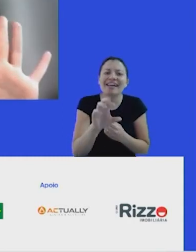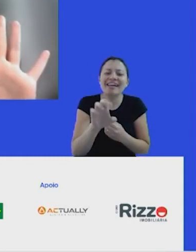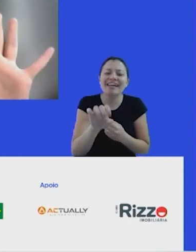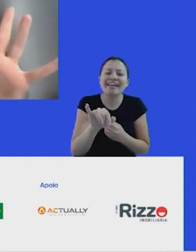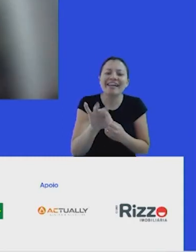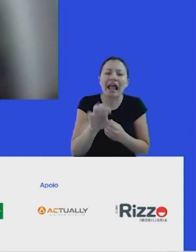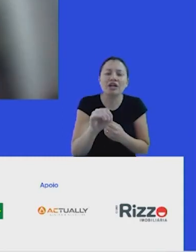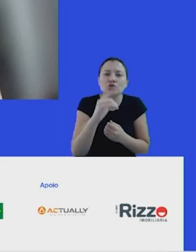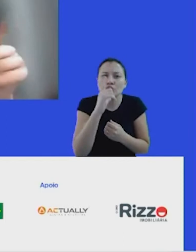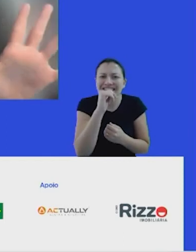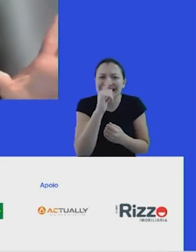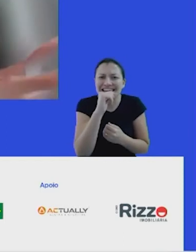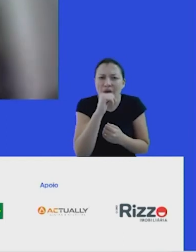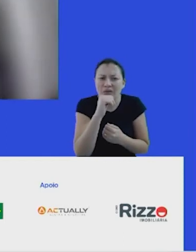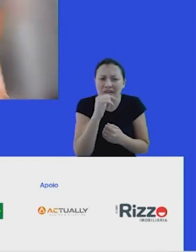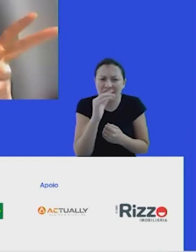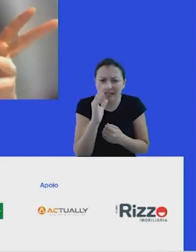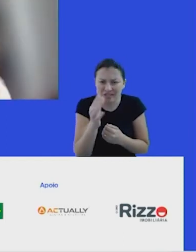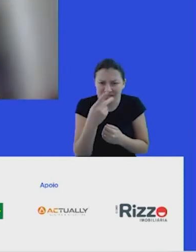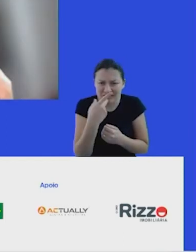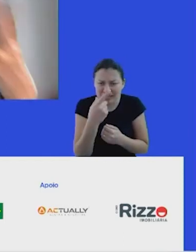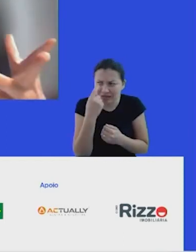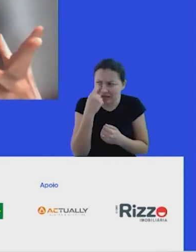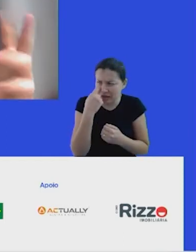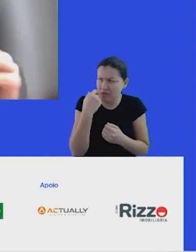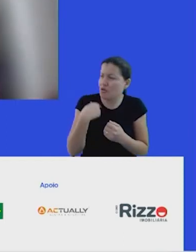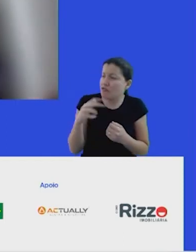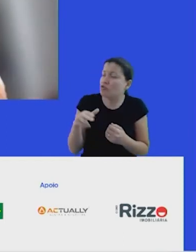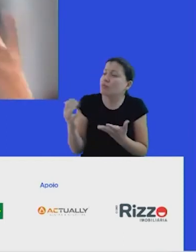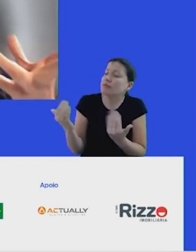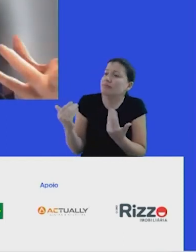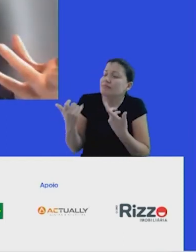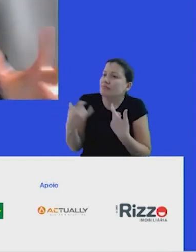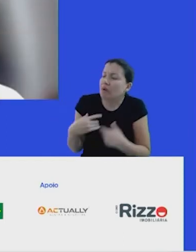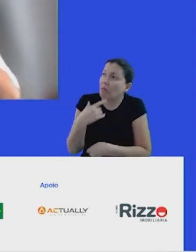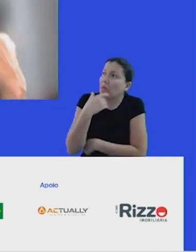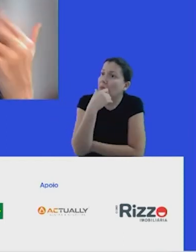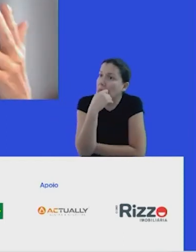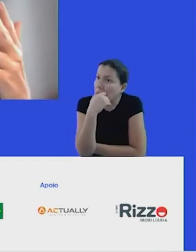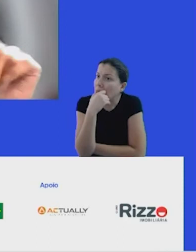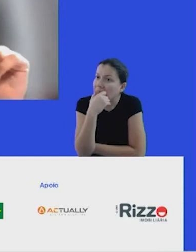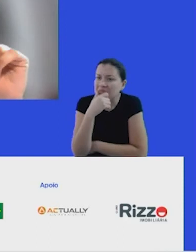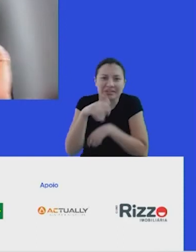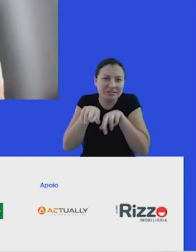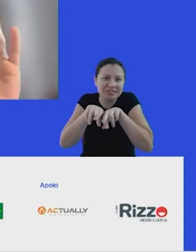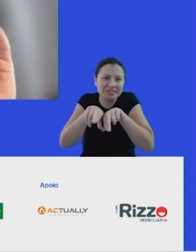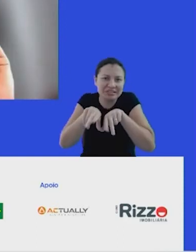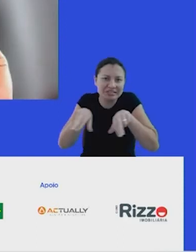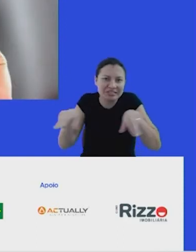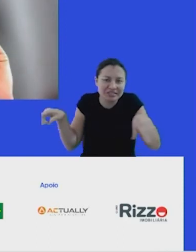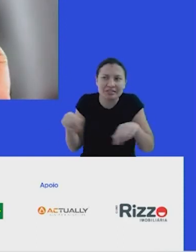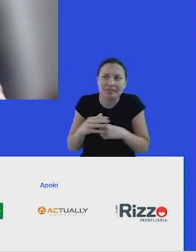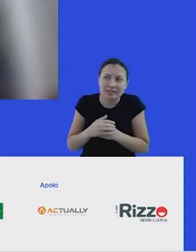mas quero ouvir, porque eu acho que a gente vai ter que começar a valorizar a biodiversidade, que eu acho que é o próximo